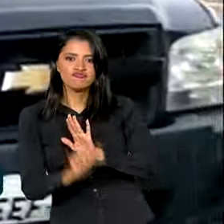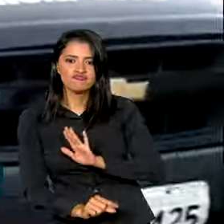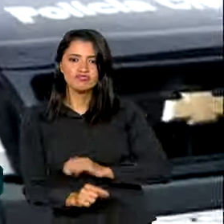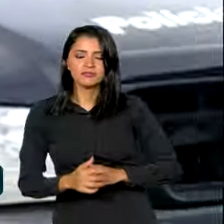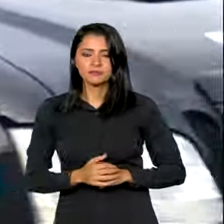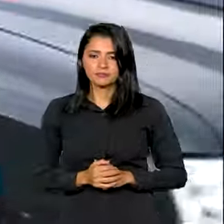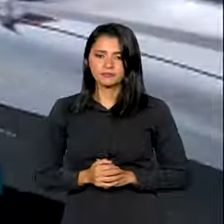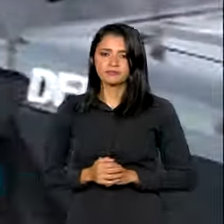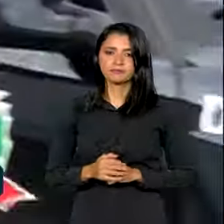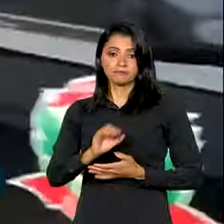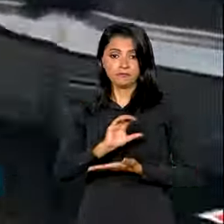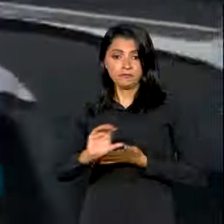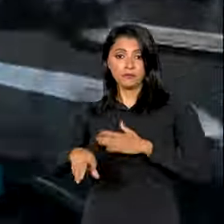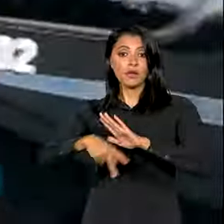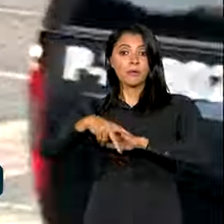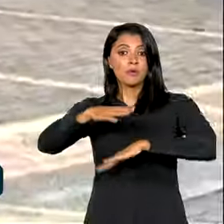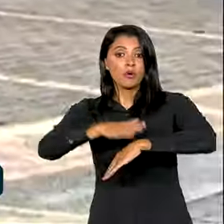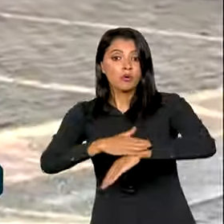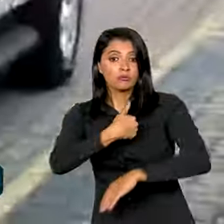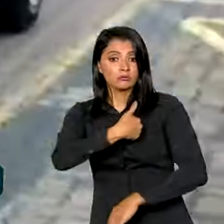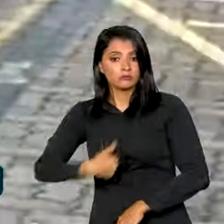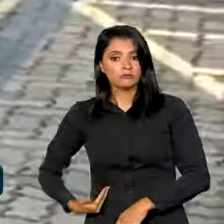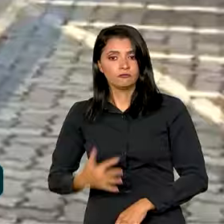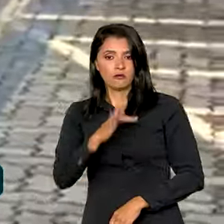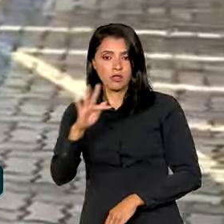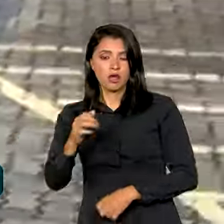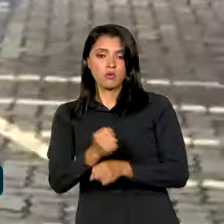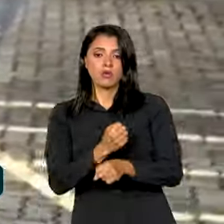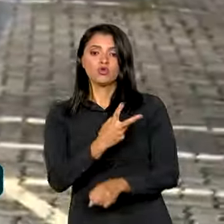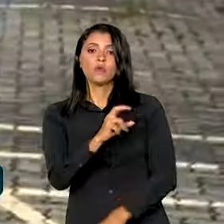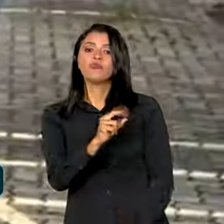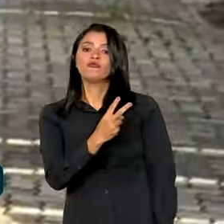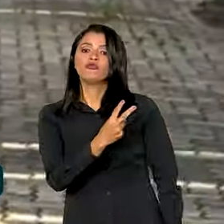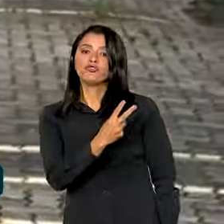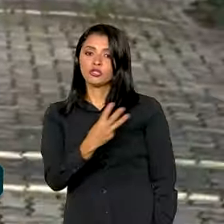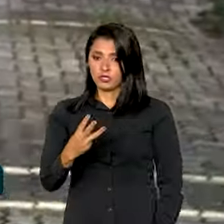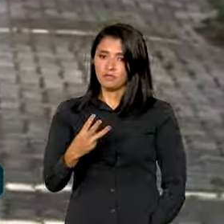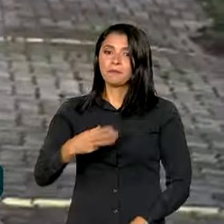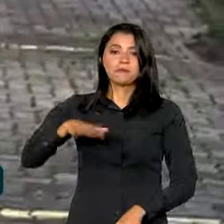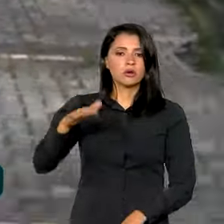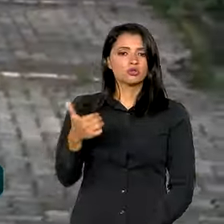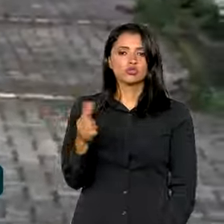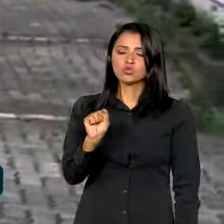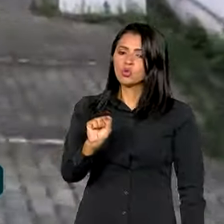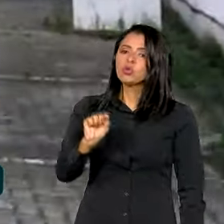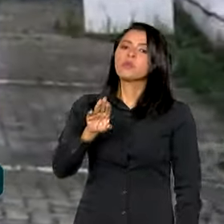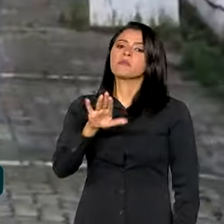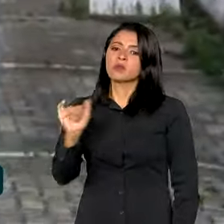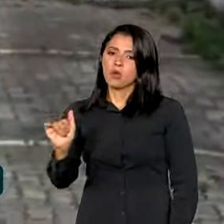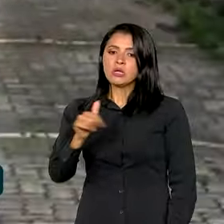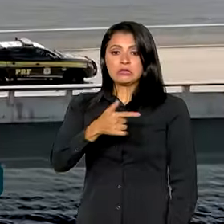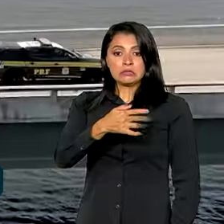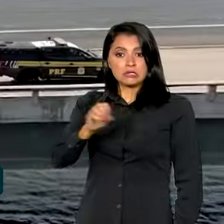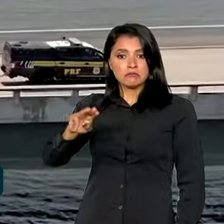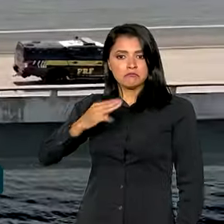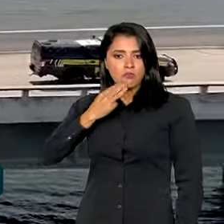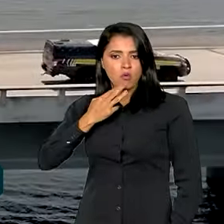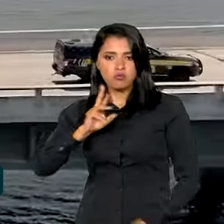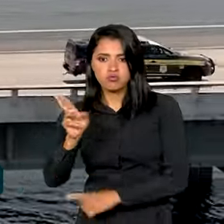investimentos do Governo Federal em Segurança Pública em 2023 foi de mais de R$ 18,7 bilhões,